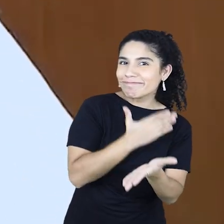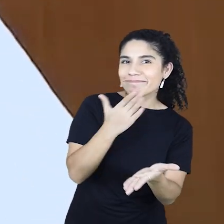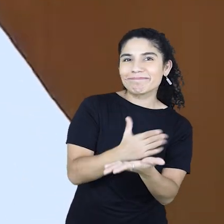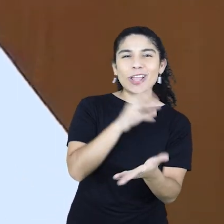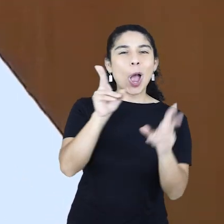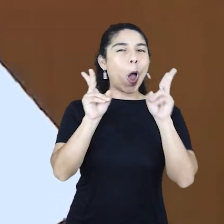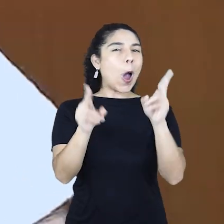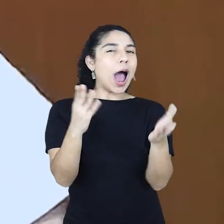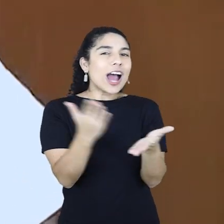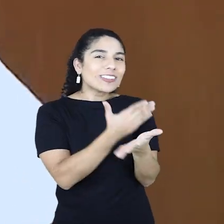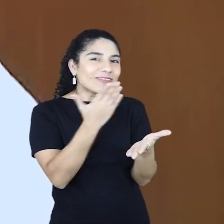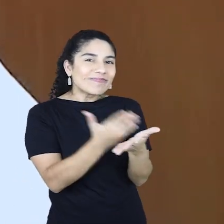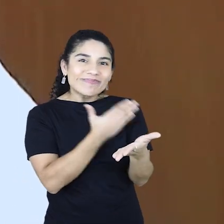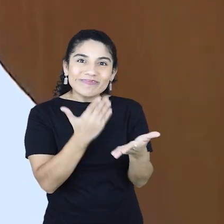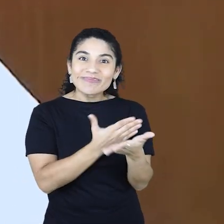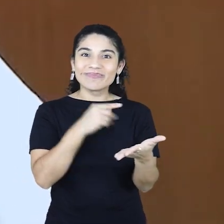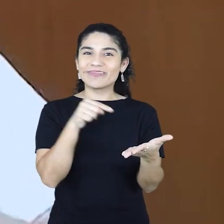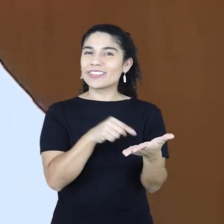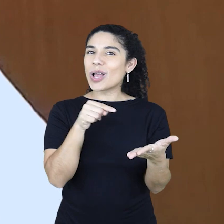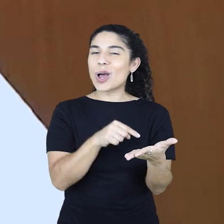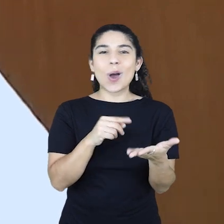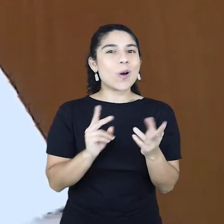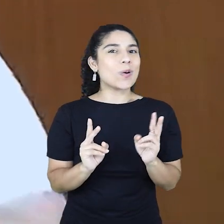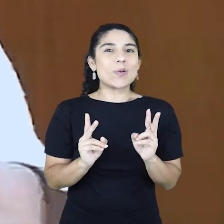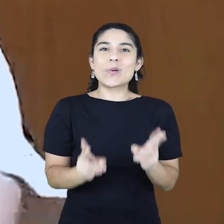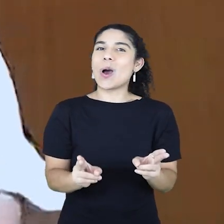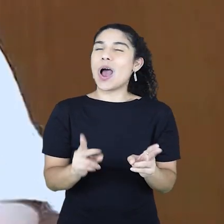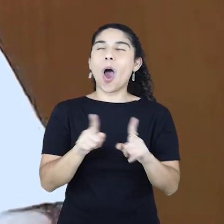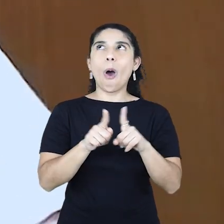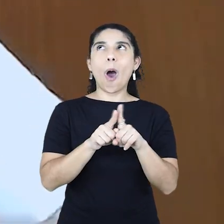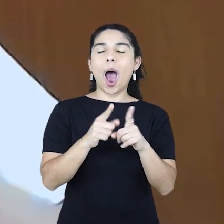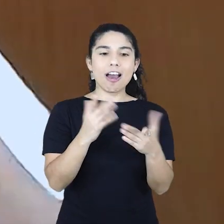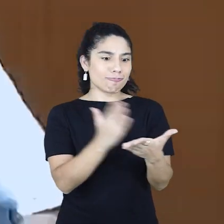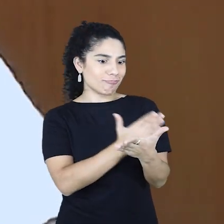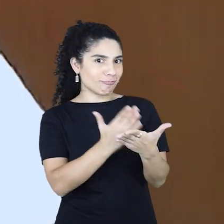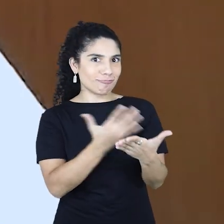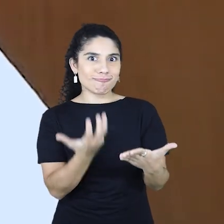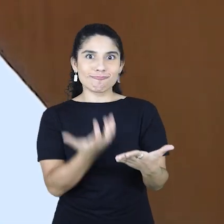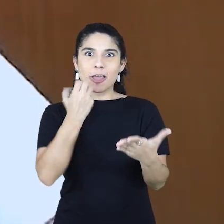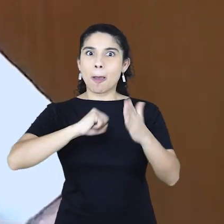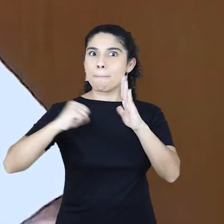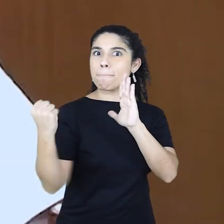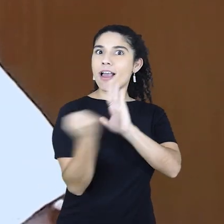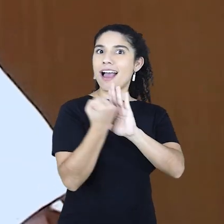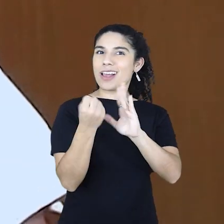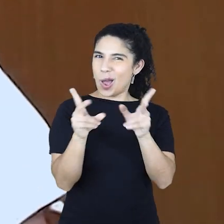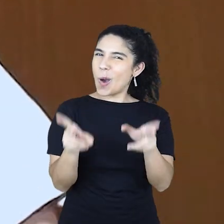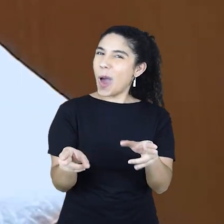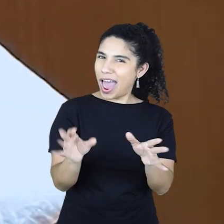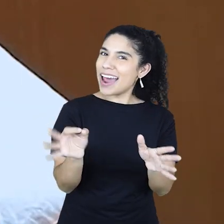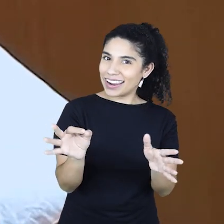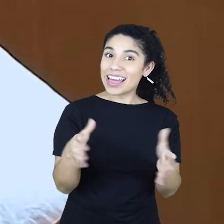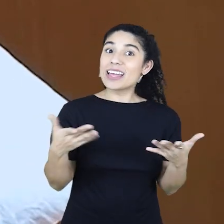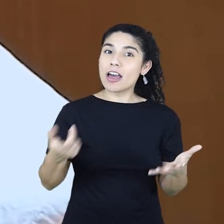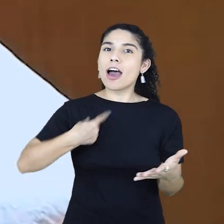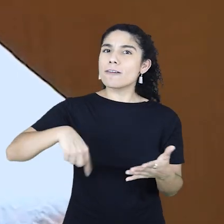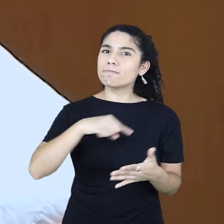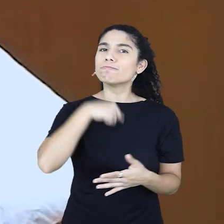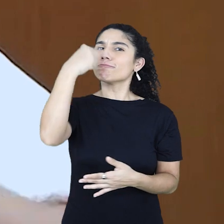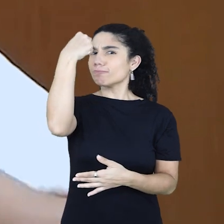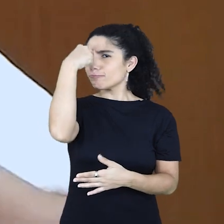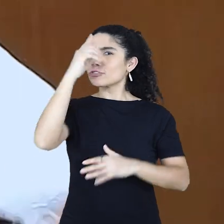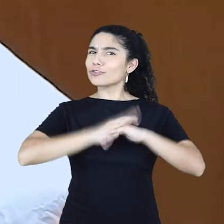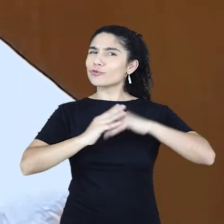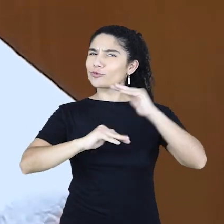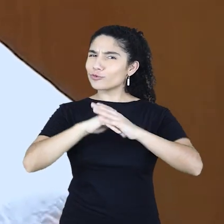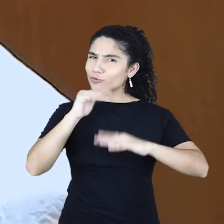catálogo, como se nós fôssemos, assim, a grande marca, né? Então, essa ótica